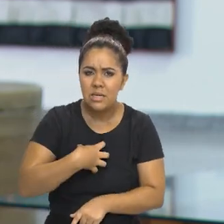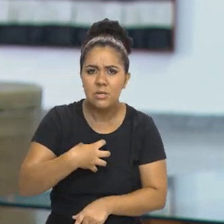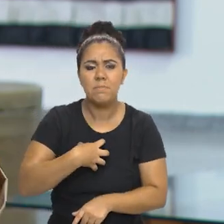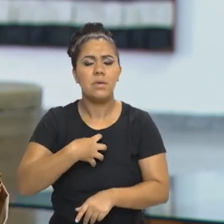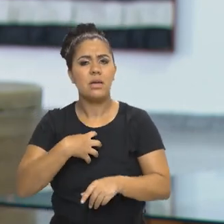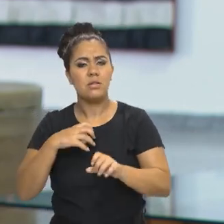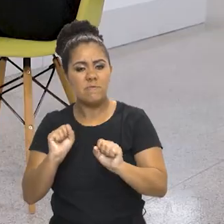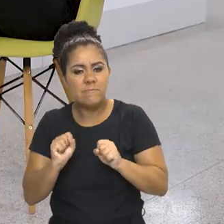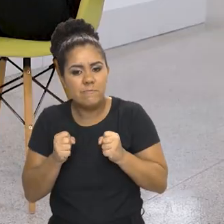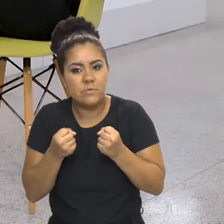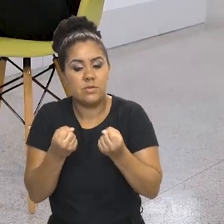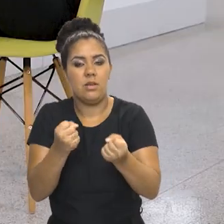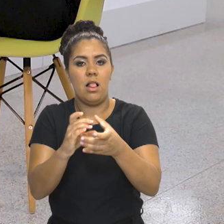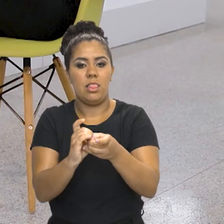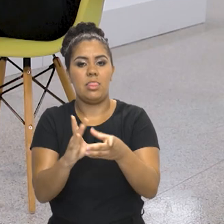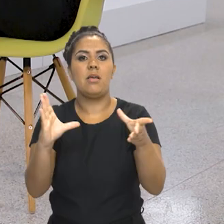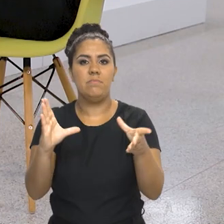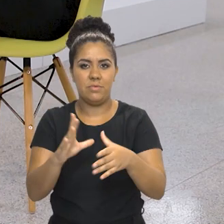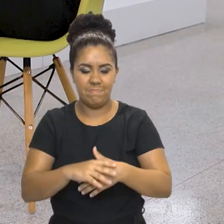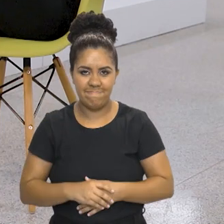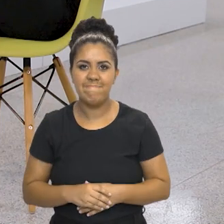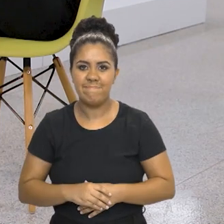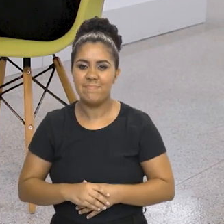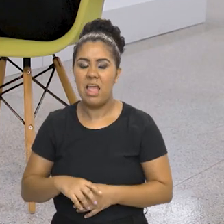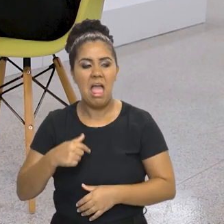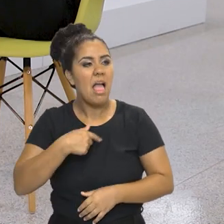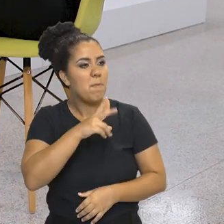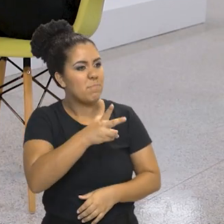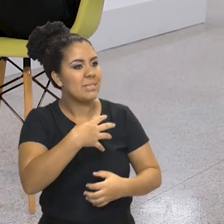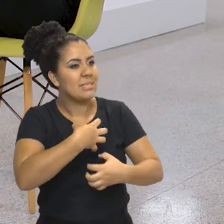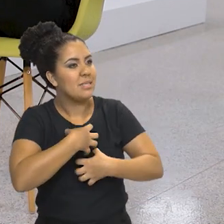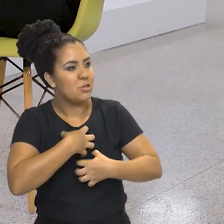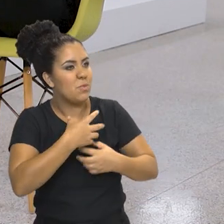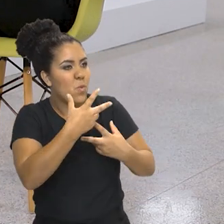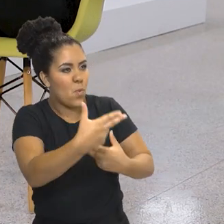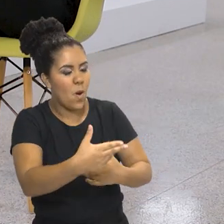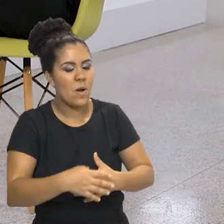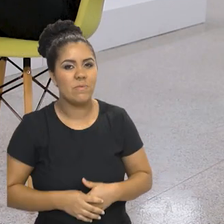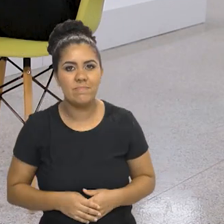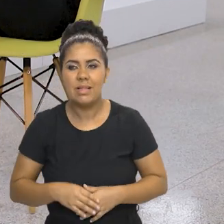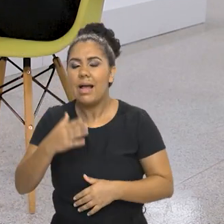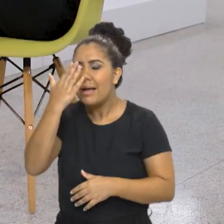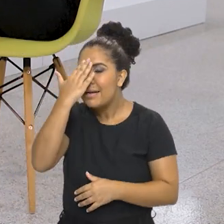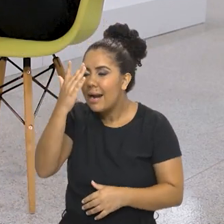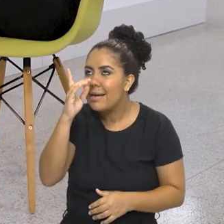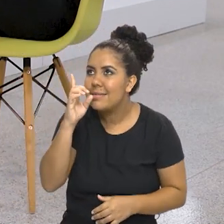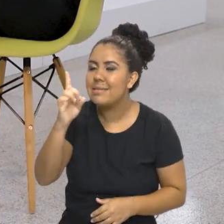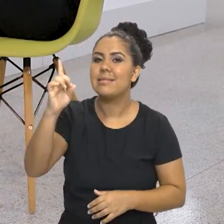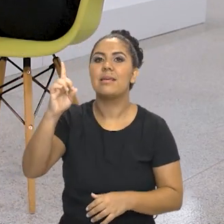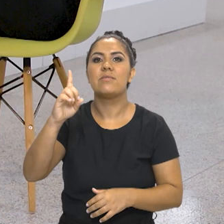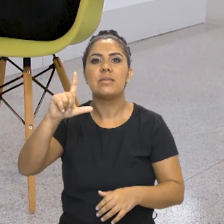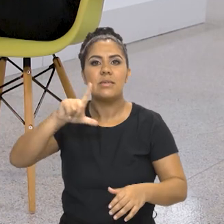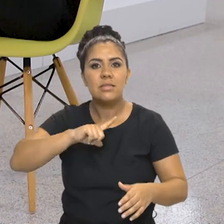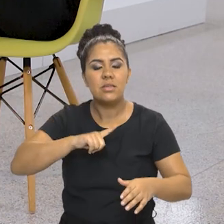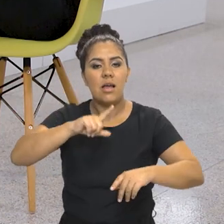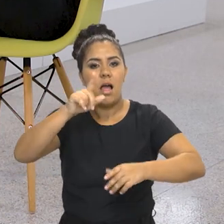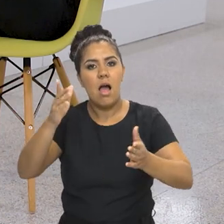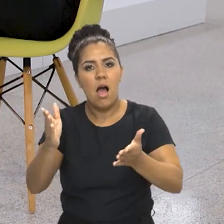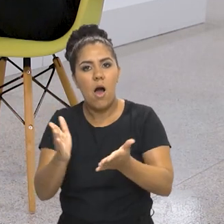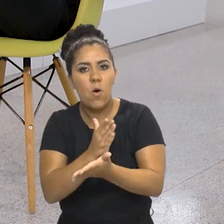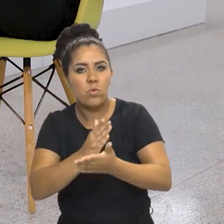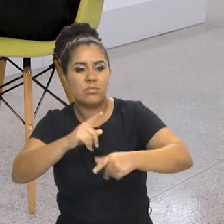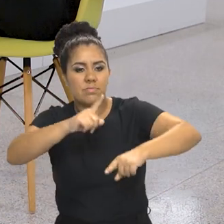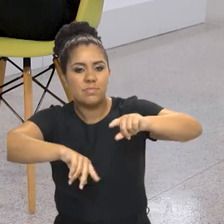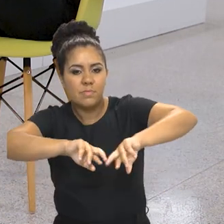fortalecimento da democracia. Exatamente, é sensação que eu tenho. Graças a Deus ainda teve coisas assim, tiveram peças